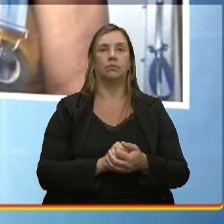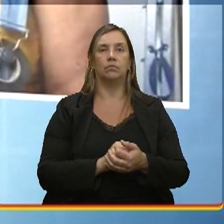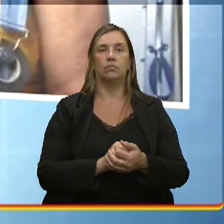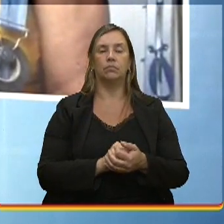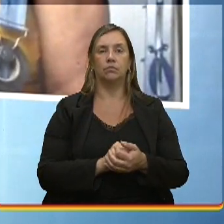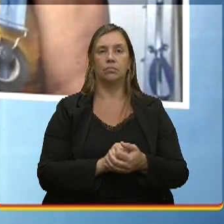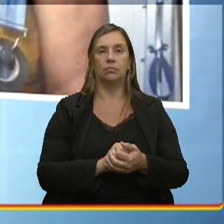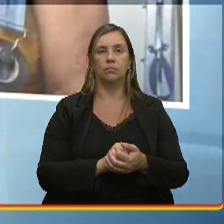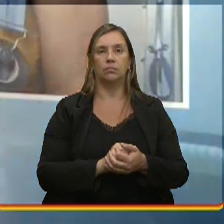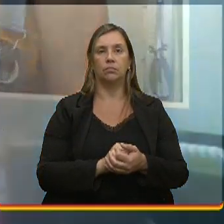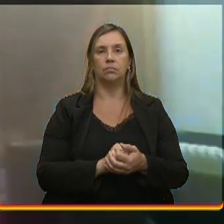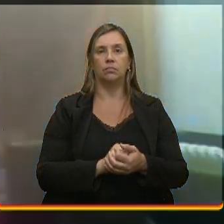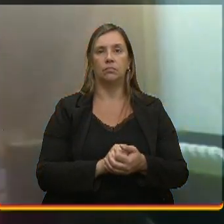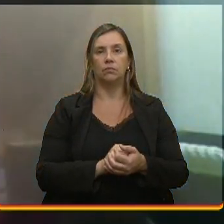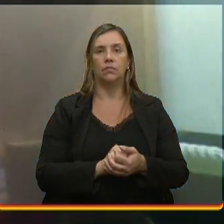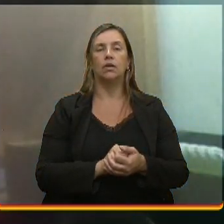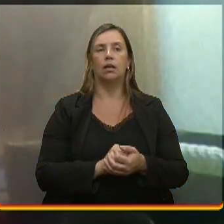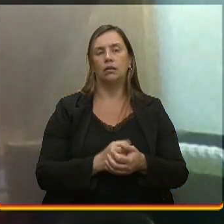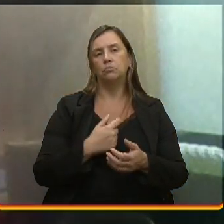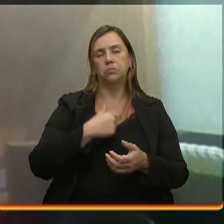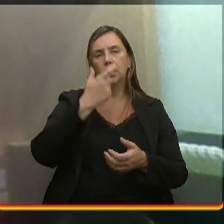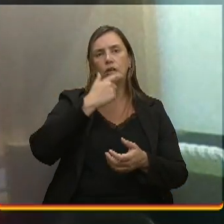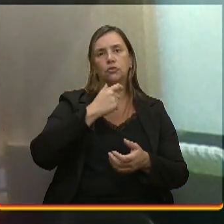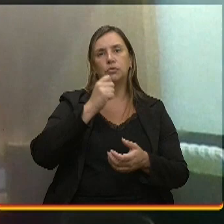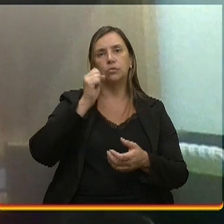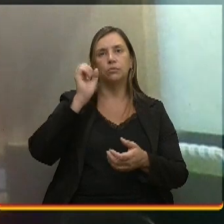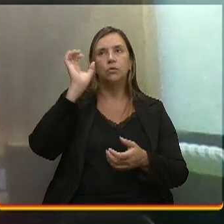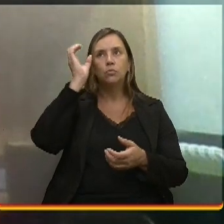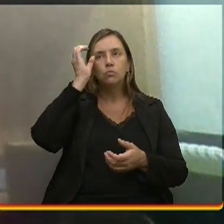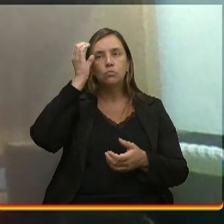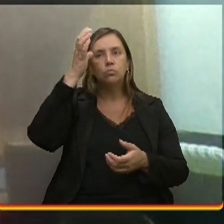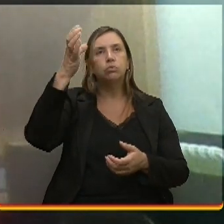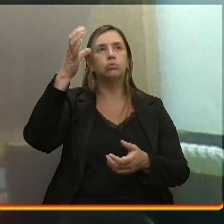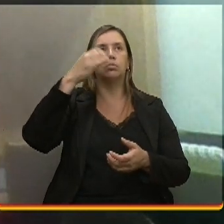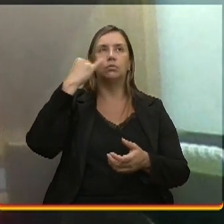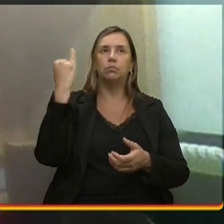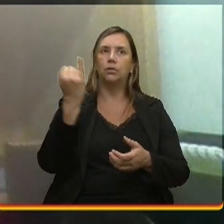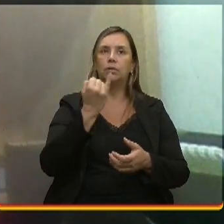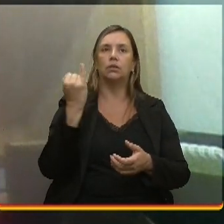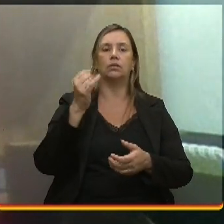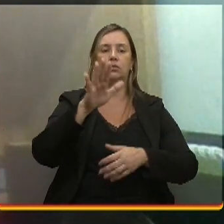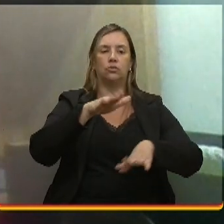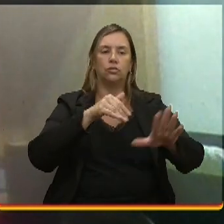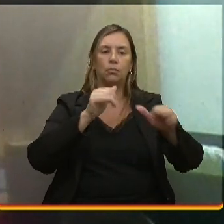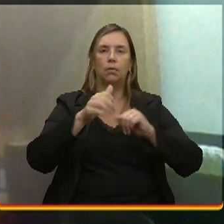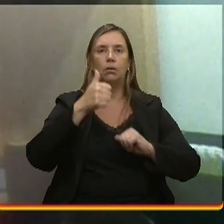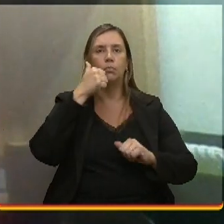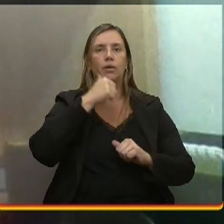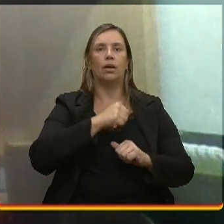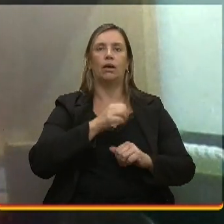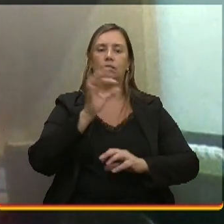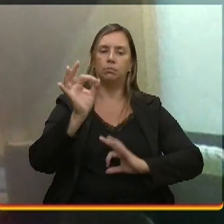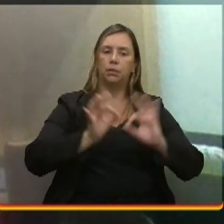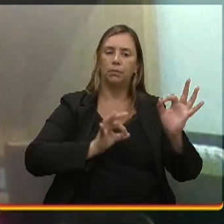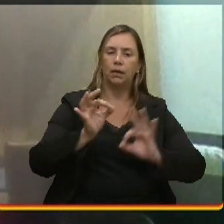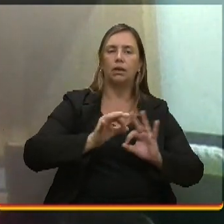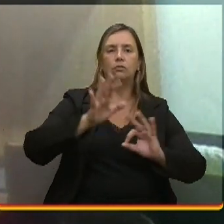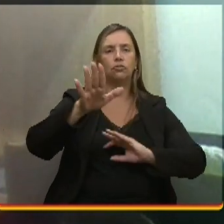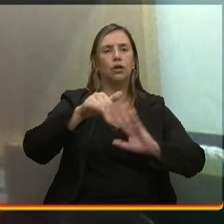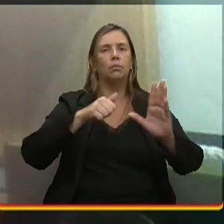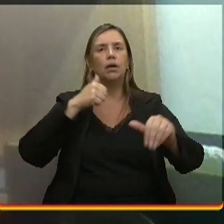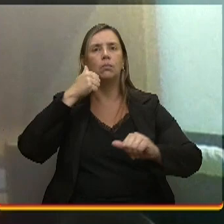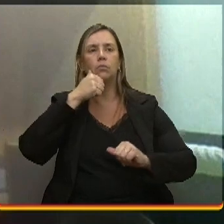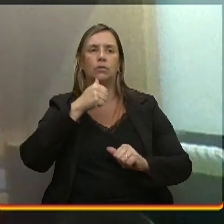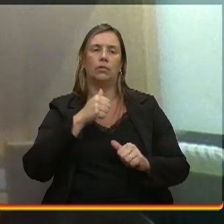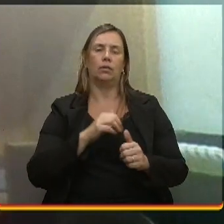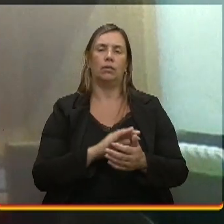acho que sim, vale o conhecimento, quanto mais vale chamar as mulheres também, né, estar mais preparado para chamar as mulheres, e não ficar perguntando, como a